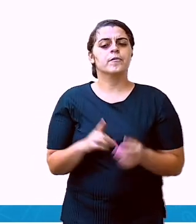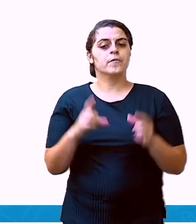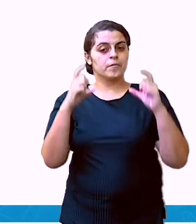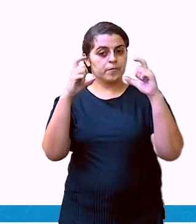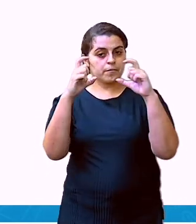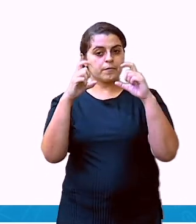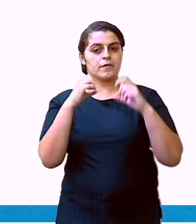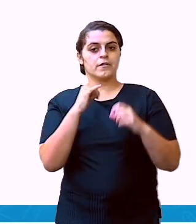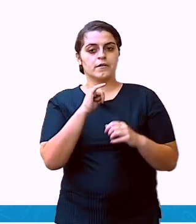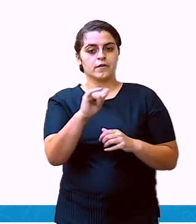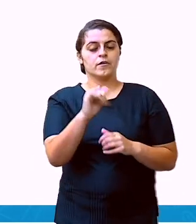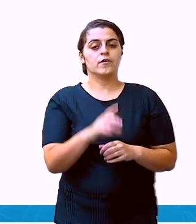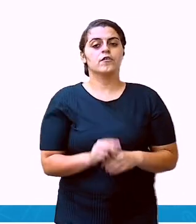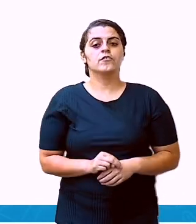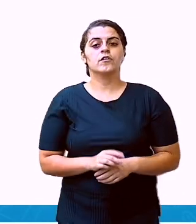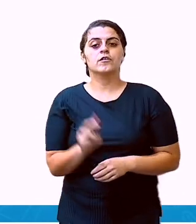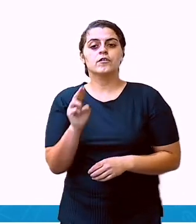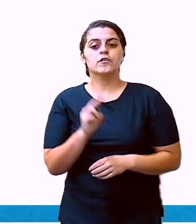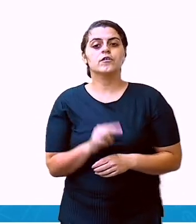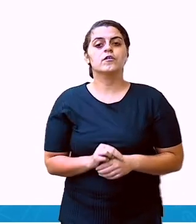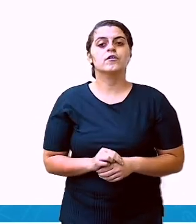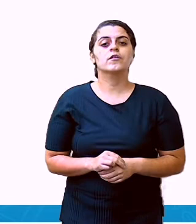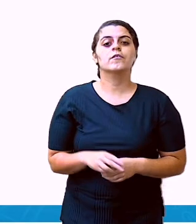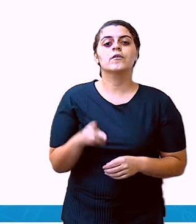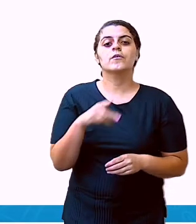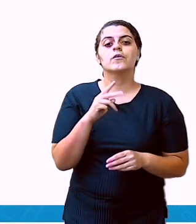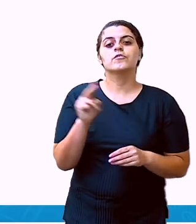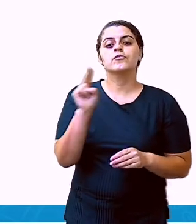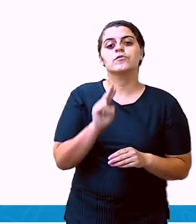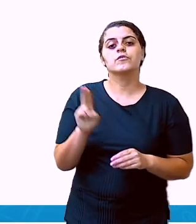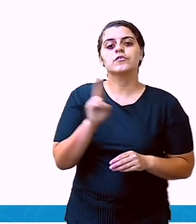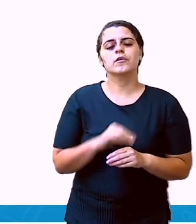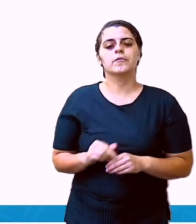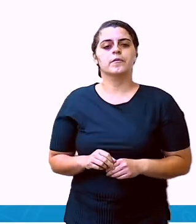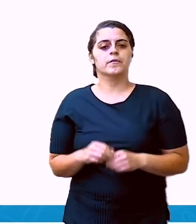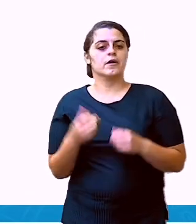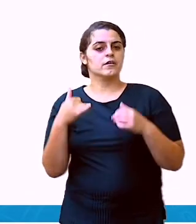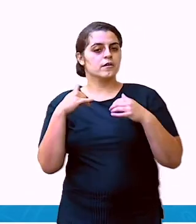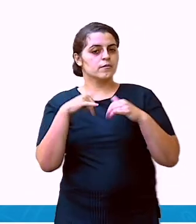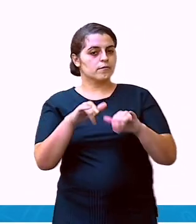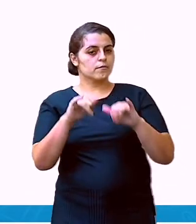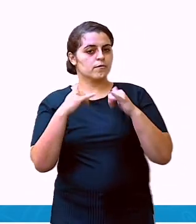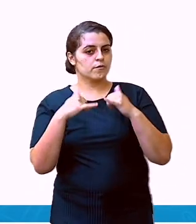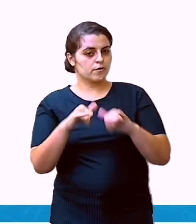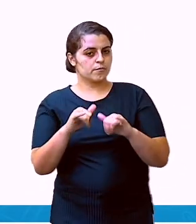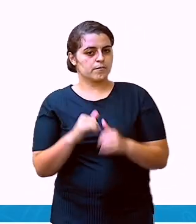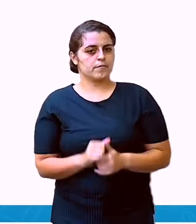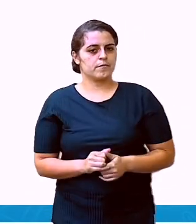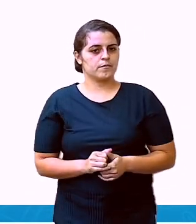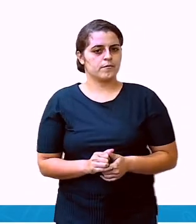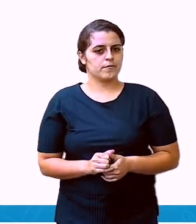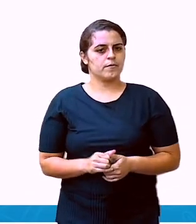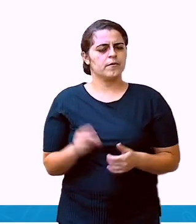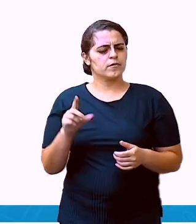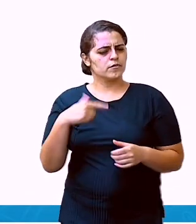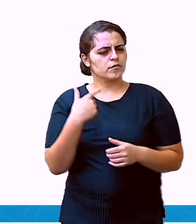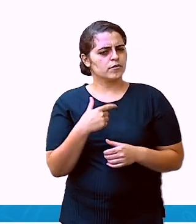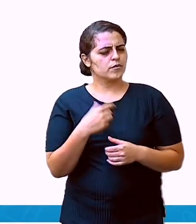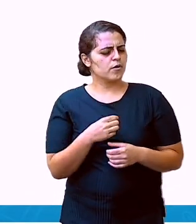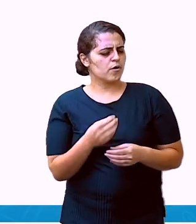bilhete serve para fazer o quê? Dar um recado ou informar algo. Segundo,